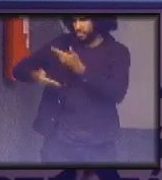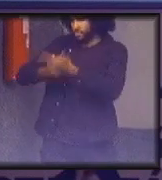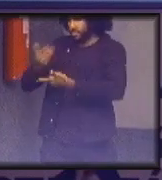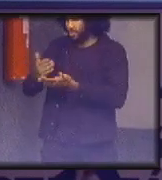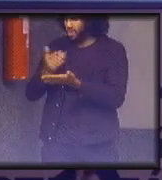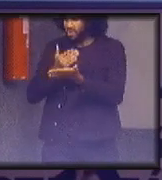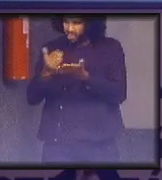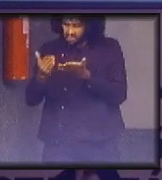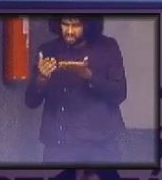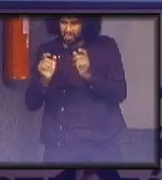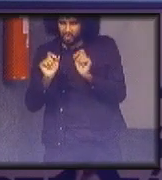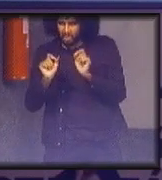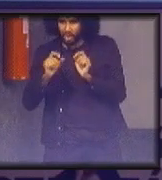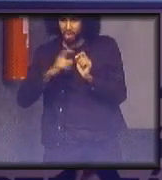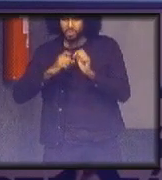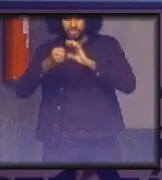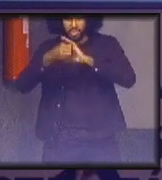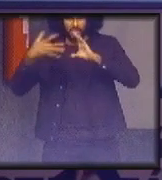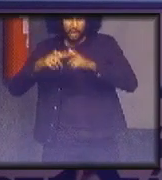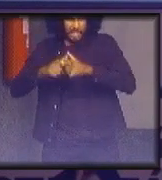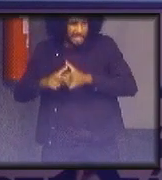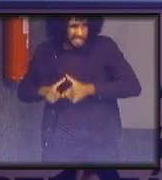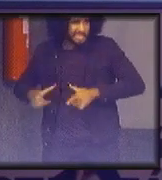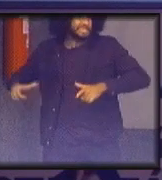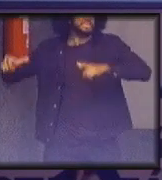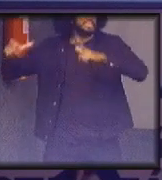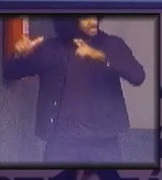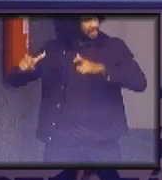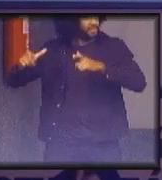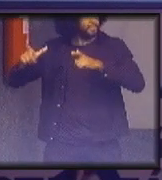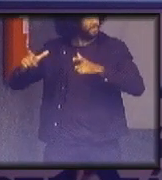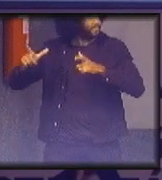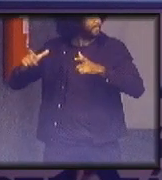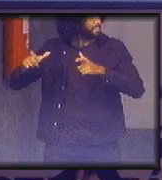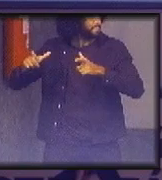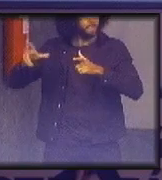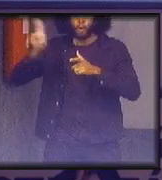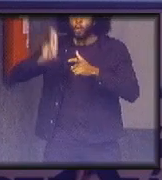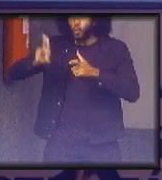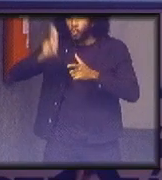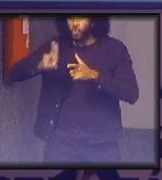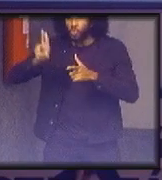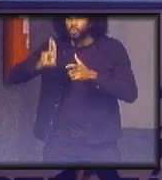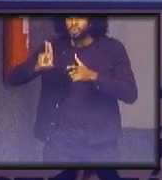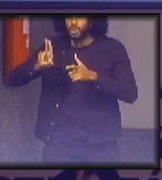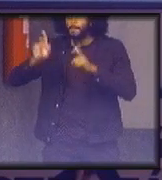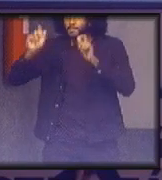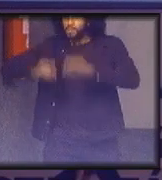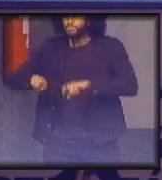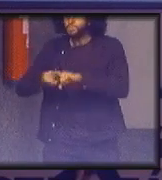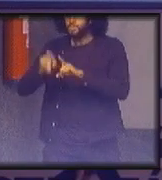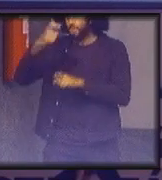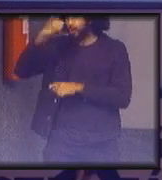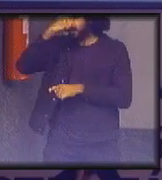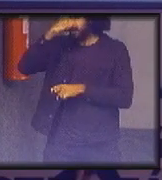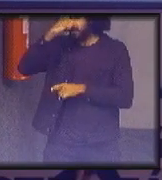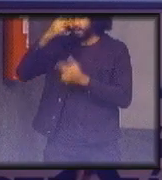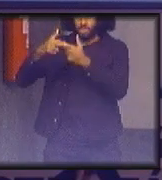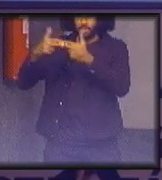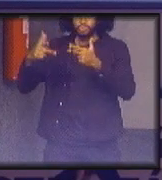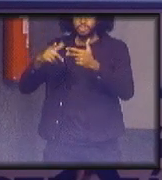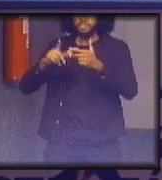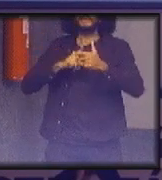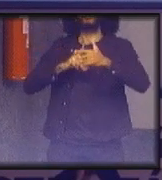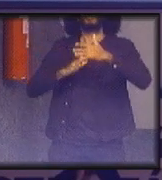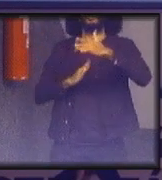com caráter muito grande de uso adequado consciente dos recursos que são limitados